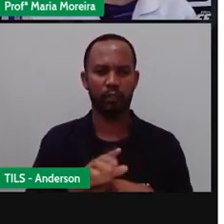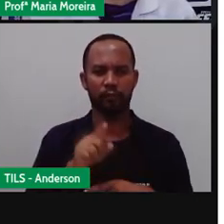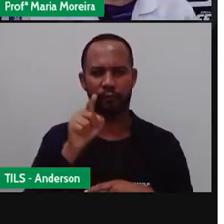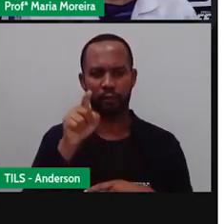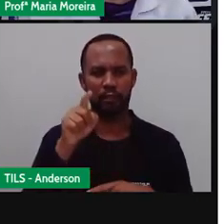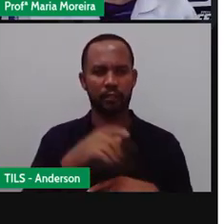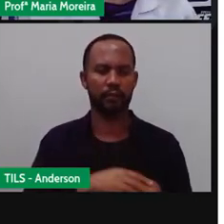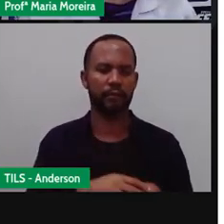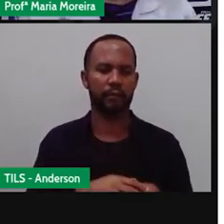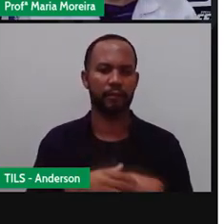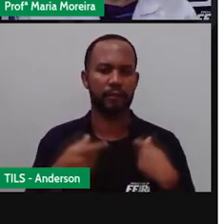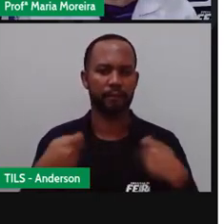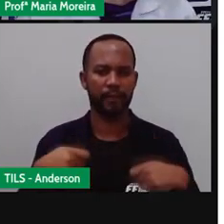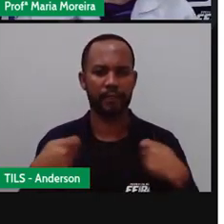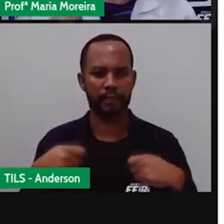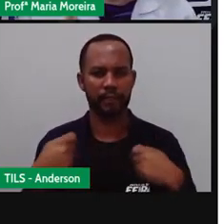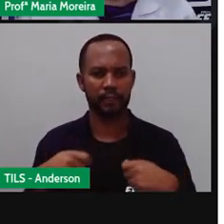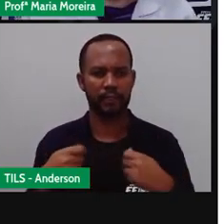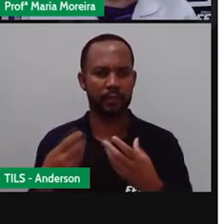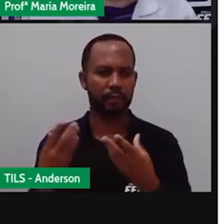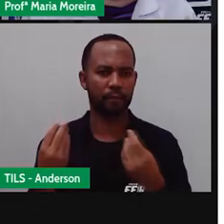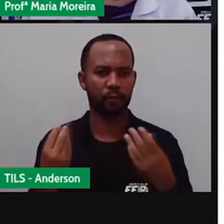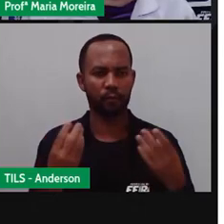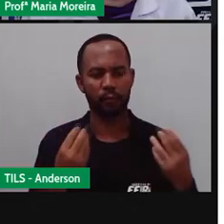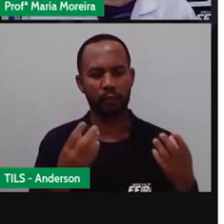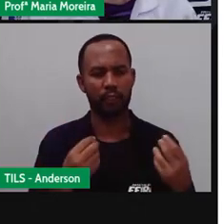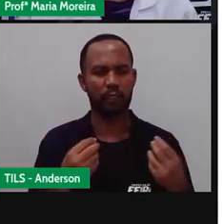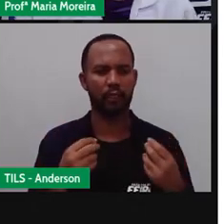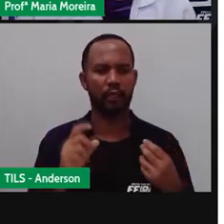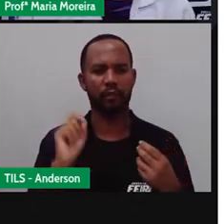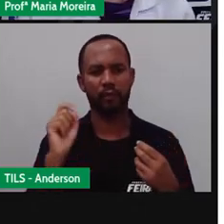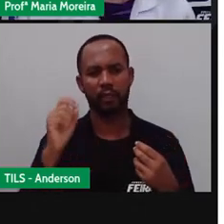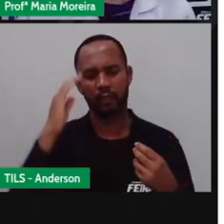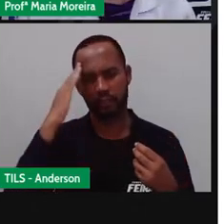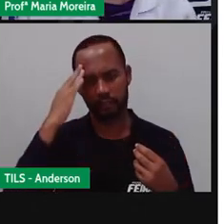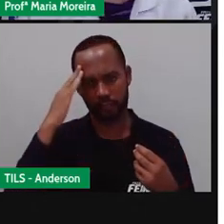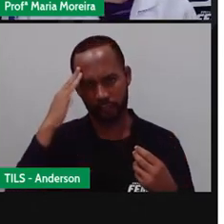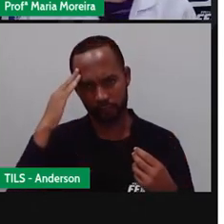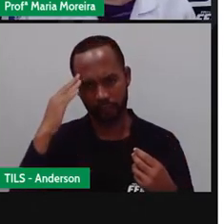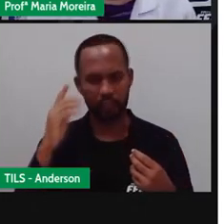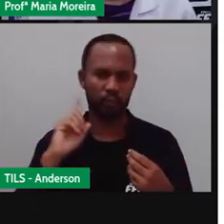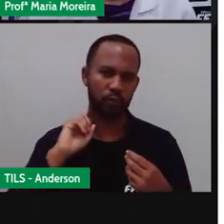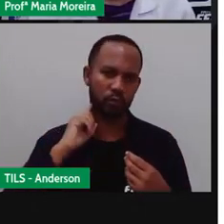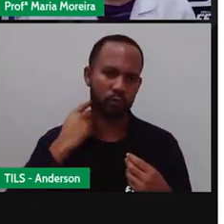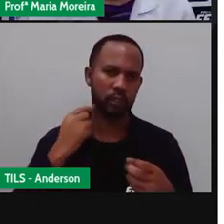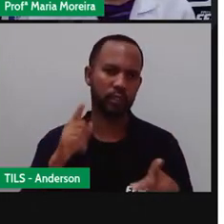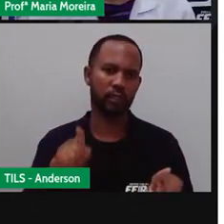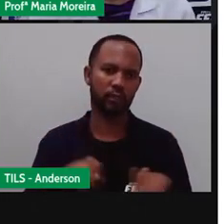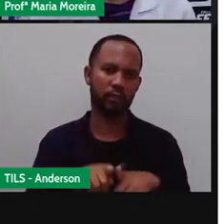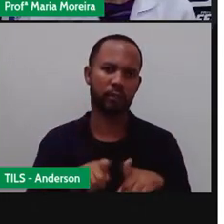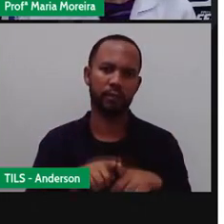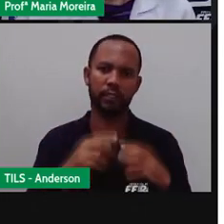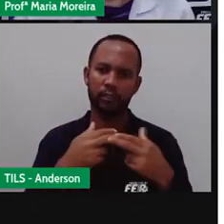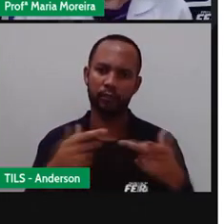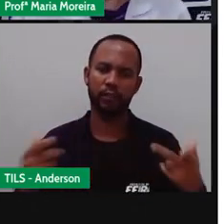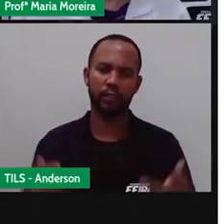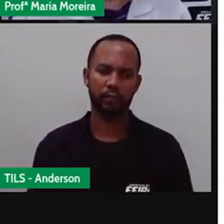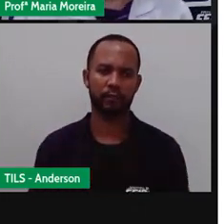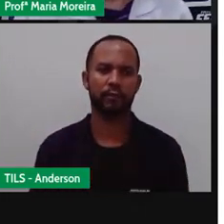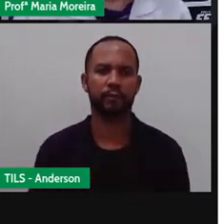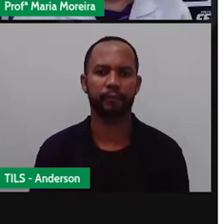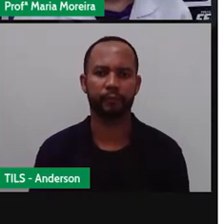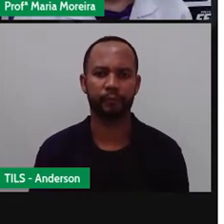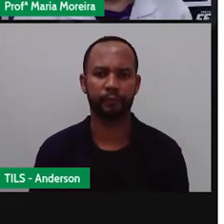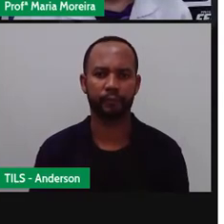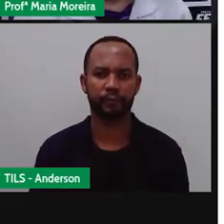precisa De que? De muita Muita compreensão Não só No lixo Mas em várias Atitudes De vocês Tá bom? A